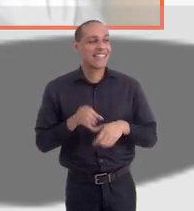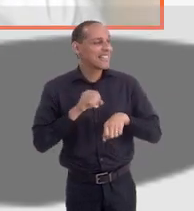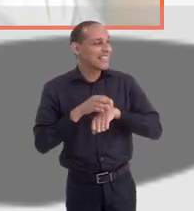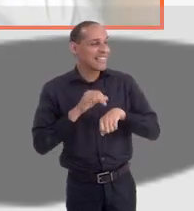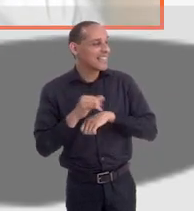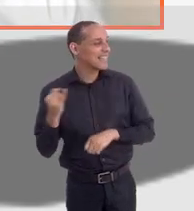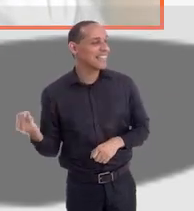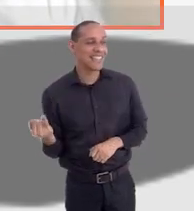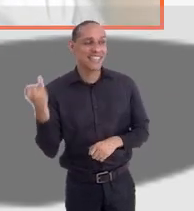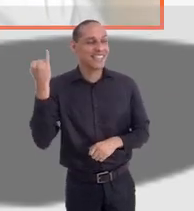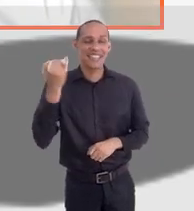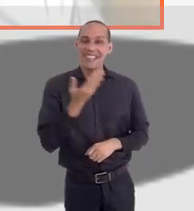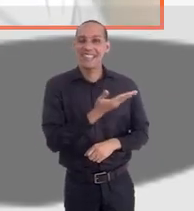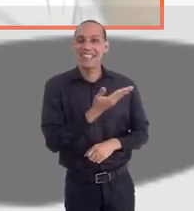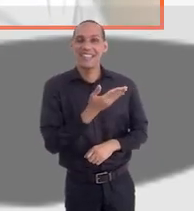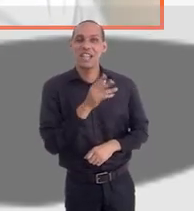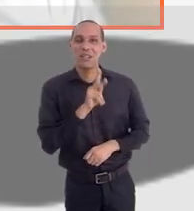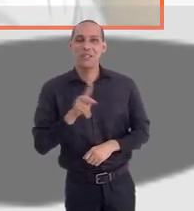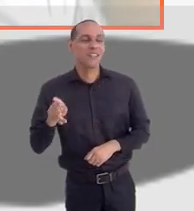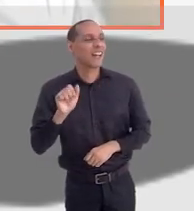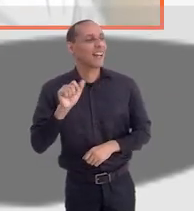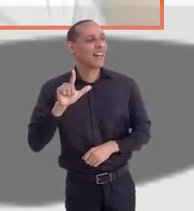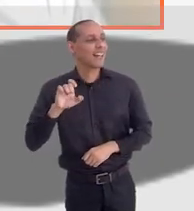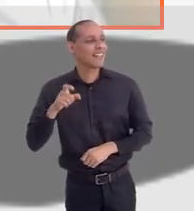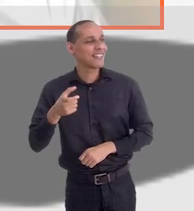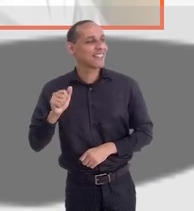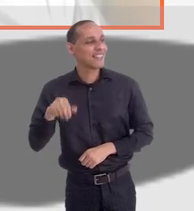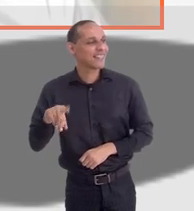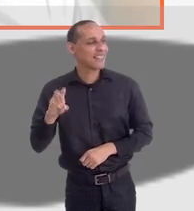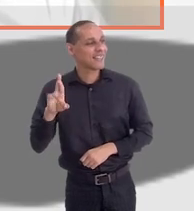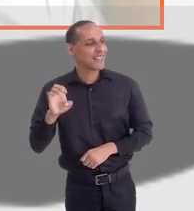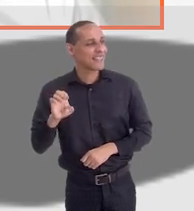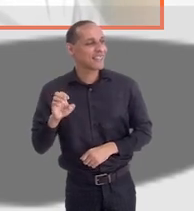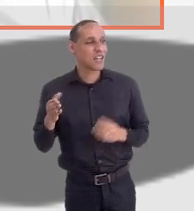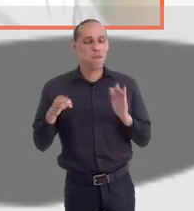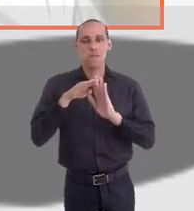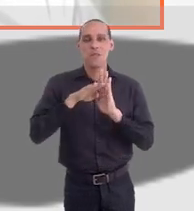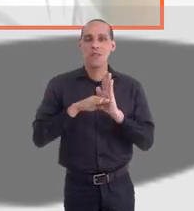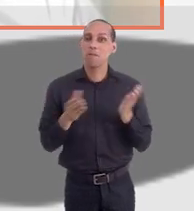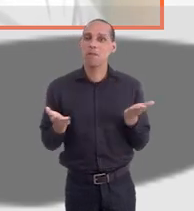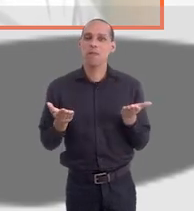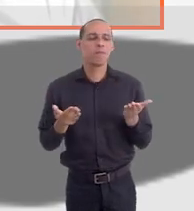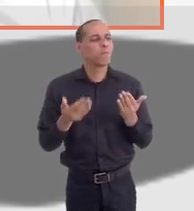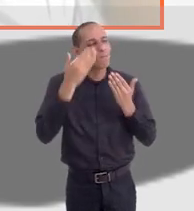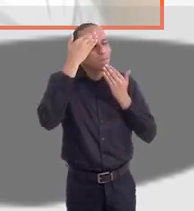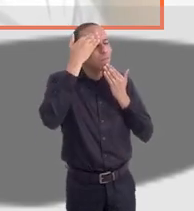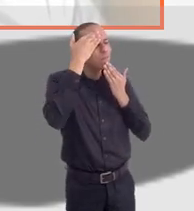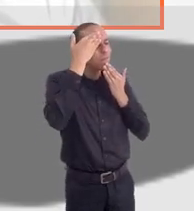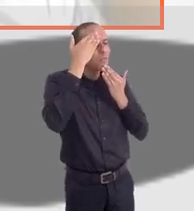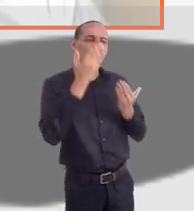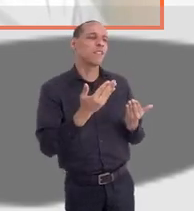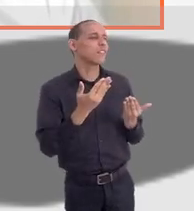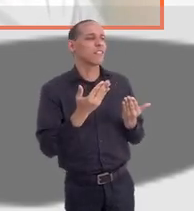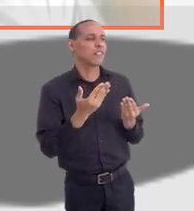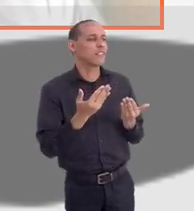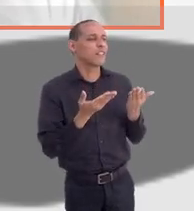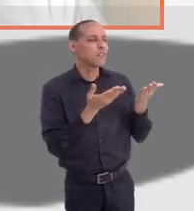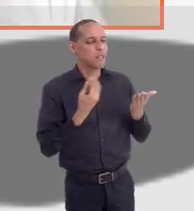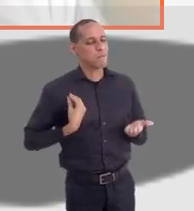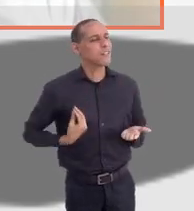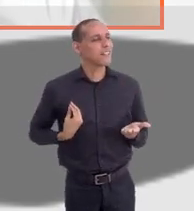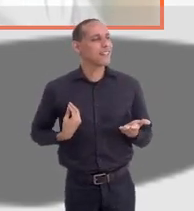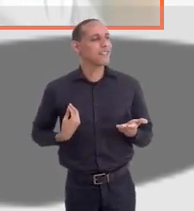Dicas preciosíssimas do professor Alexandre nesse programa de hoje. Eu queria agradecer muito a sua